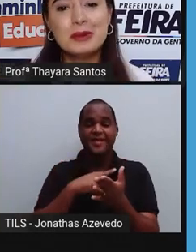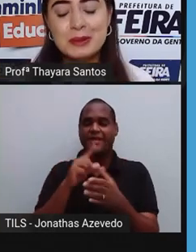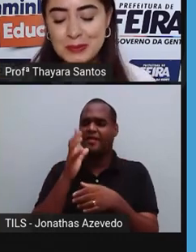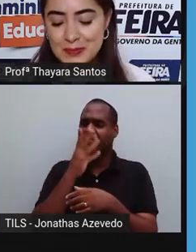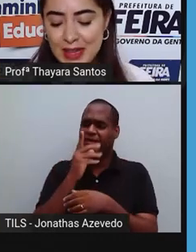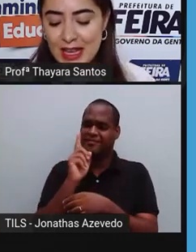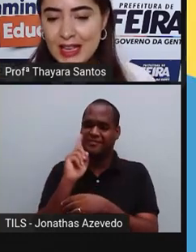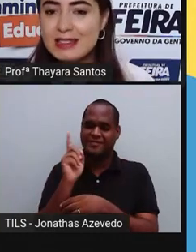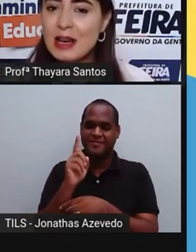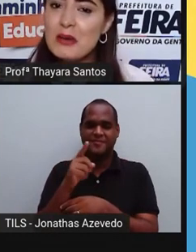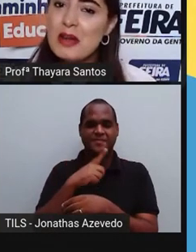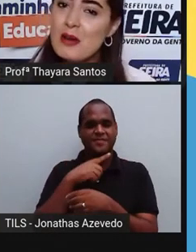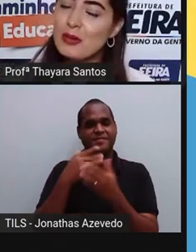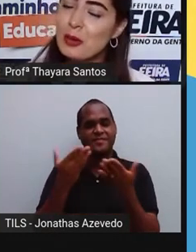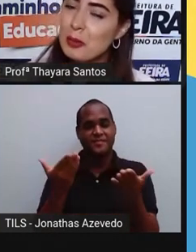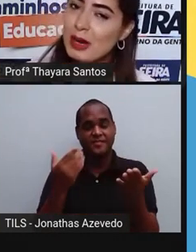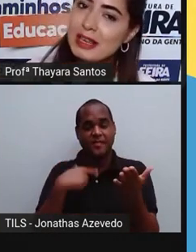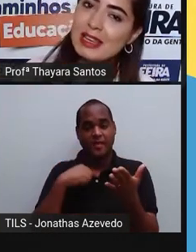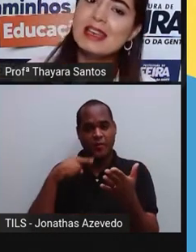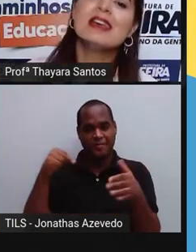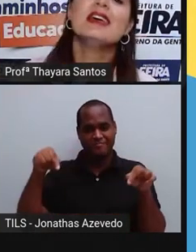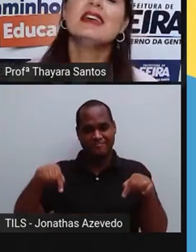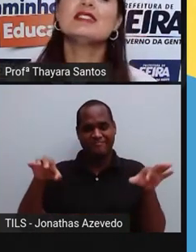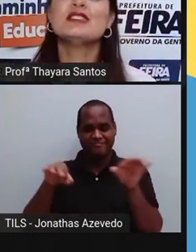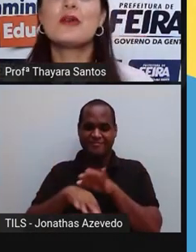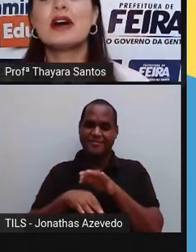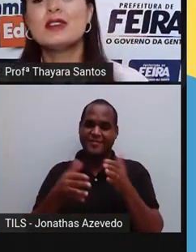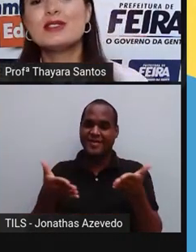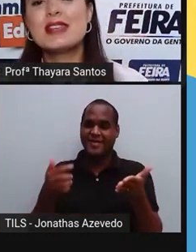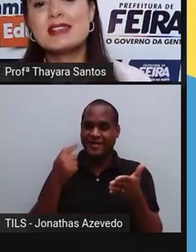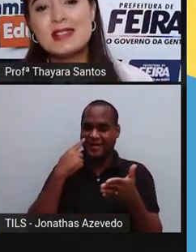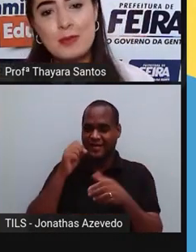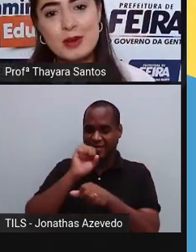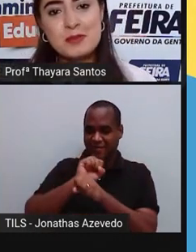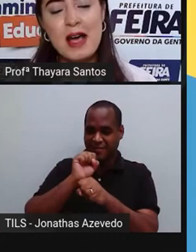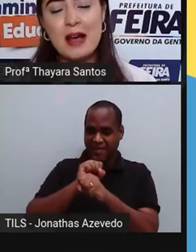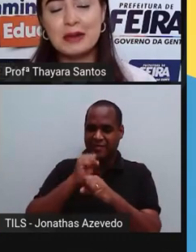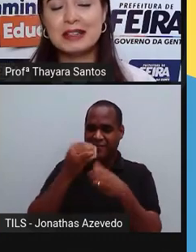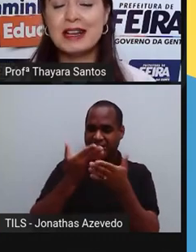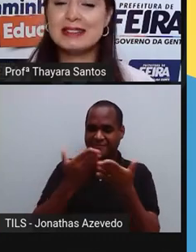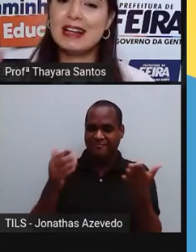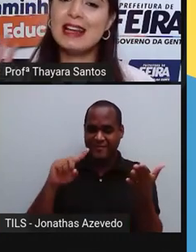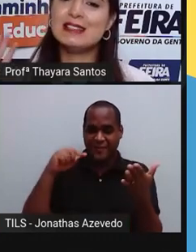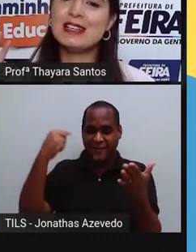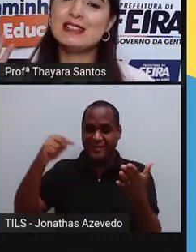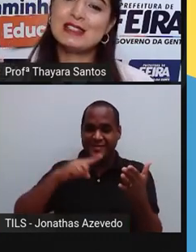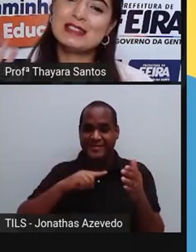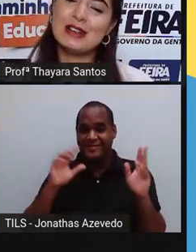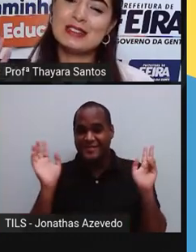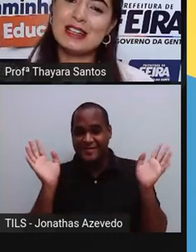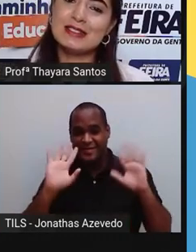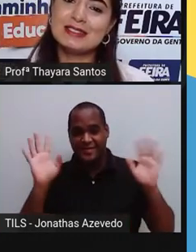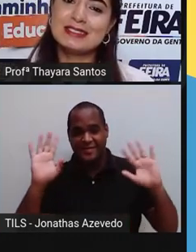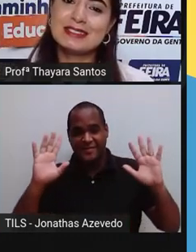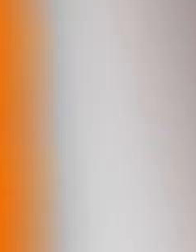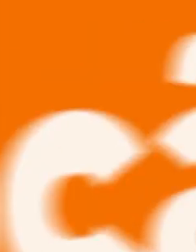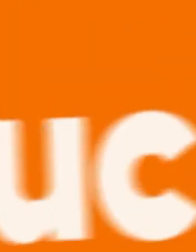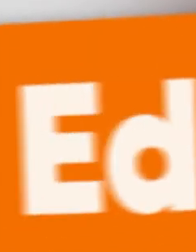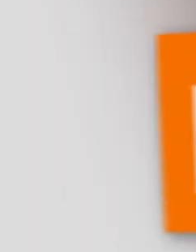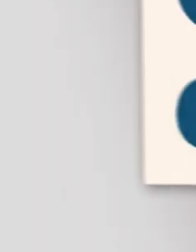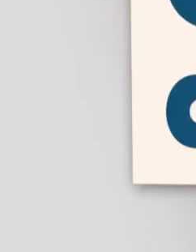demorar muito. Então, eu fico por aqui e a gente aguarda vocês na próxima aula. Até lá, gente! Tchau, tchau! Tchau!